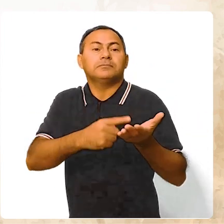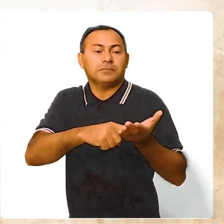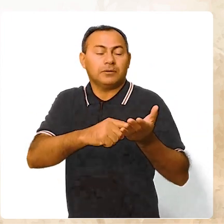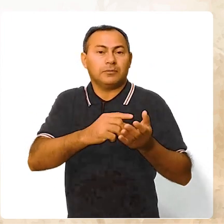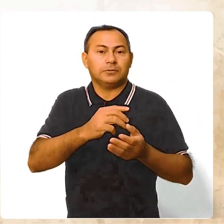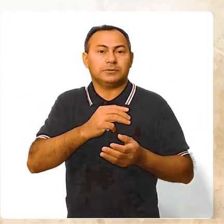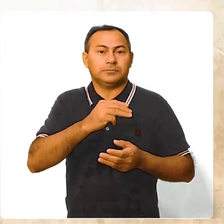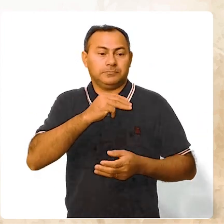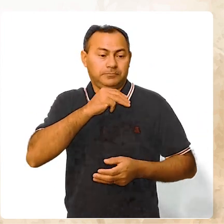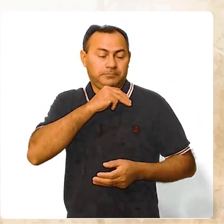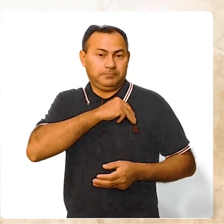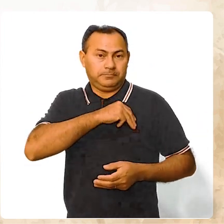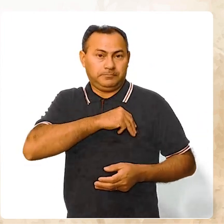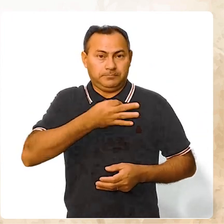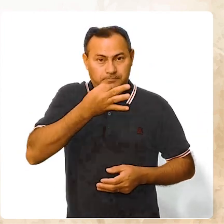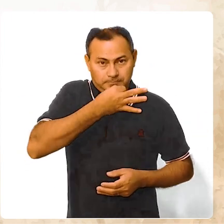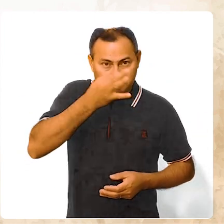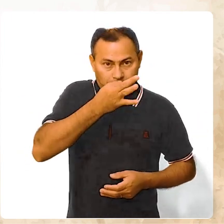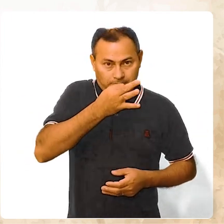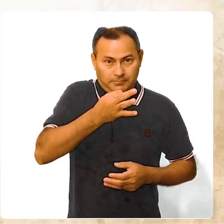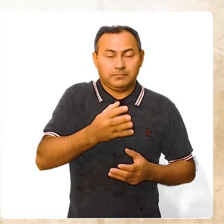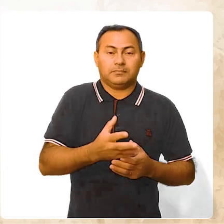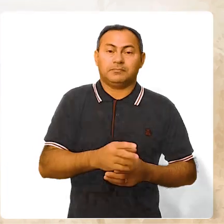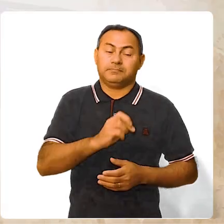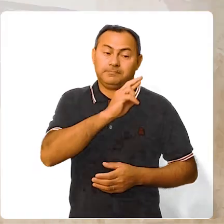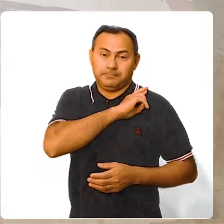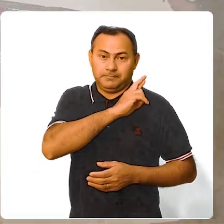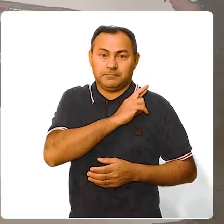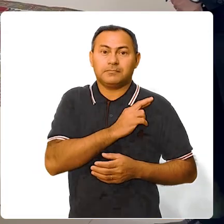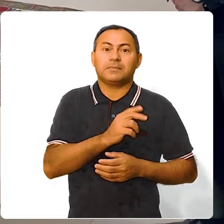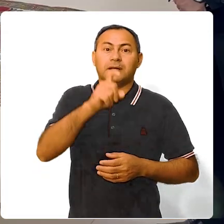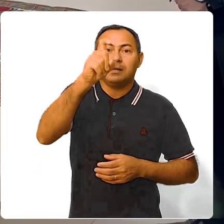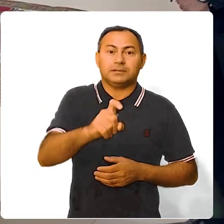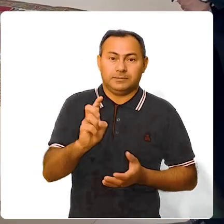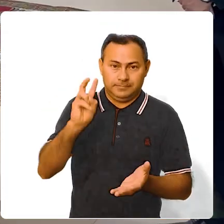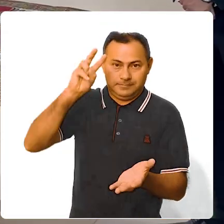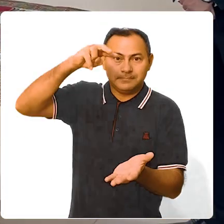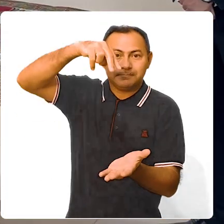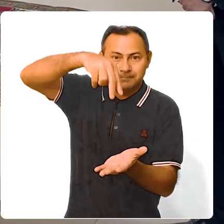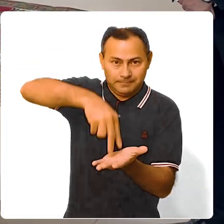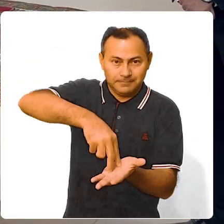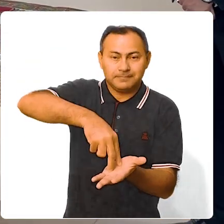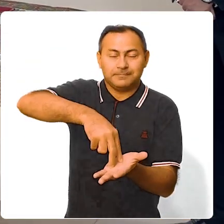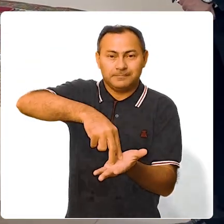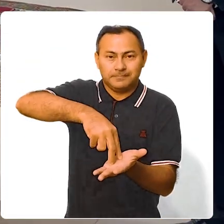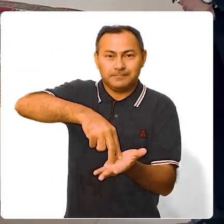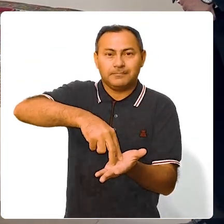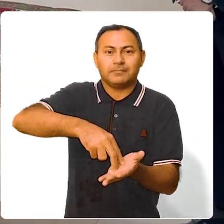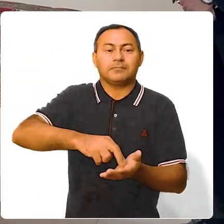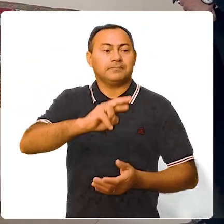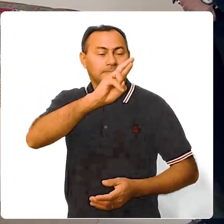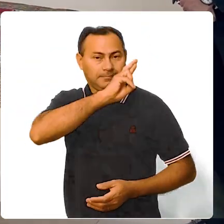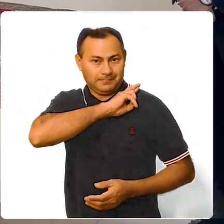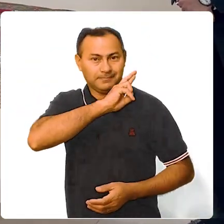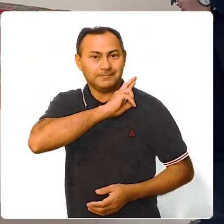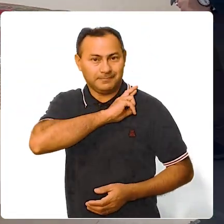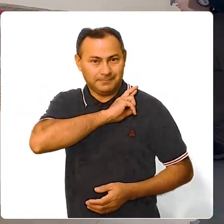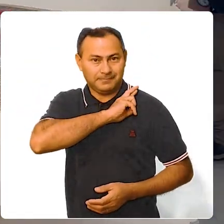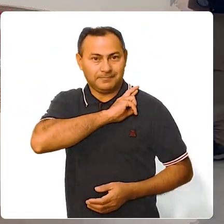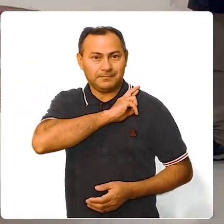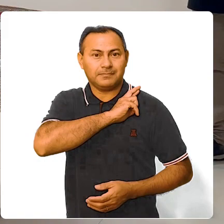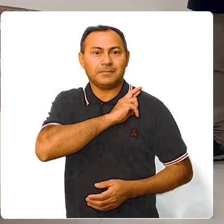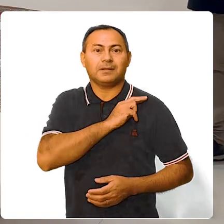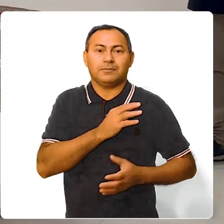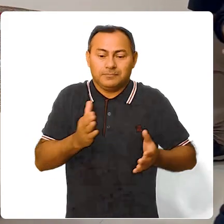ministros extraordinários da Sagrada Comunhão Eucarística a serem os protagonistas, os responsáveis,